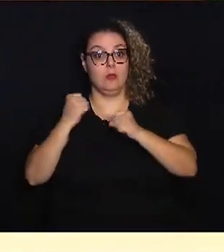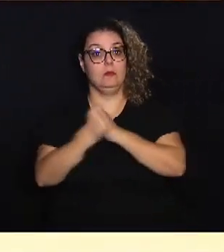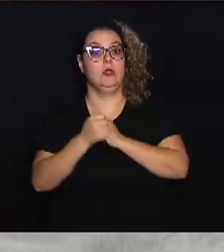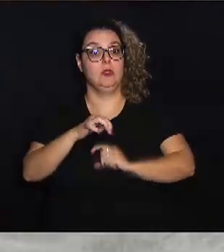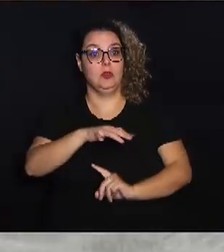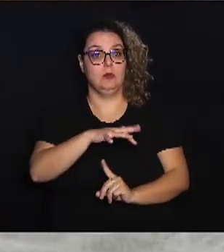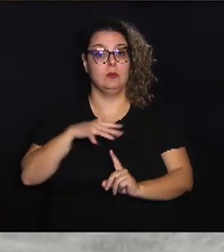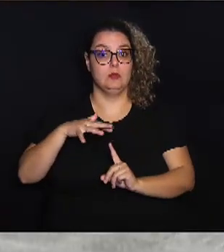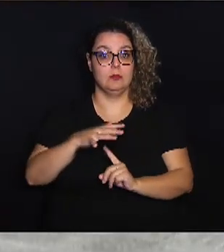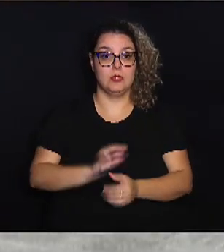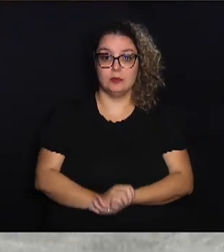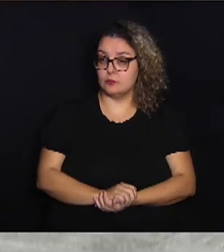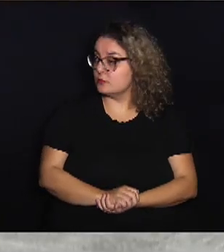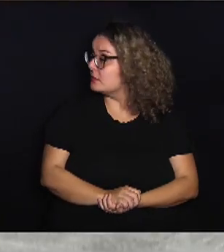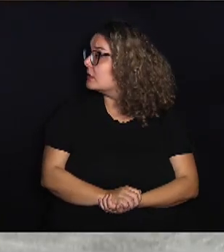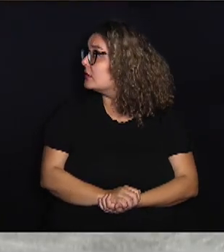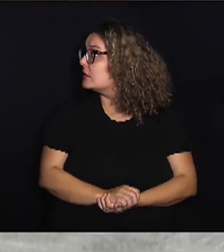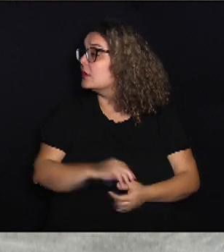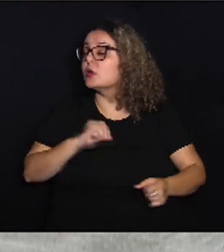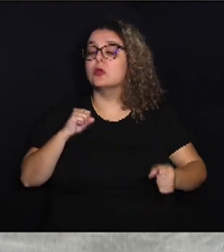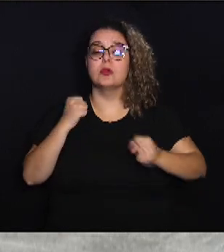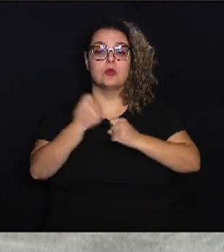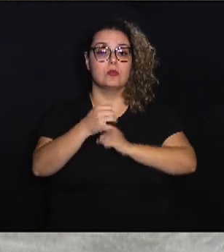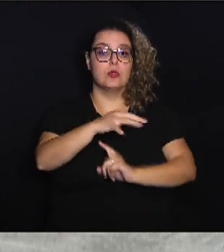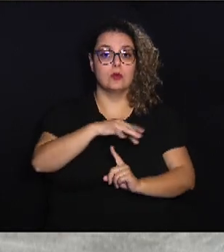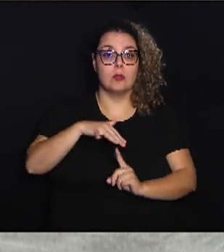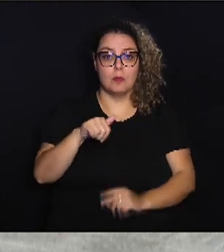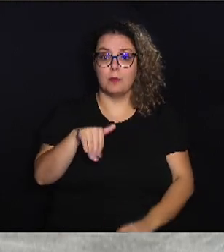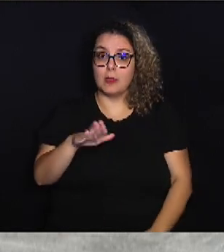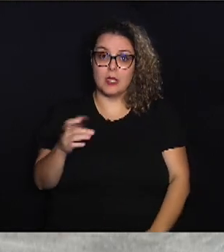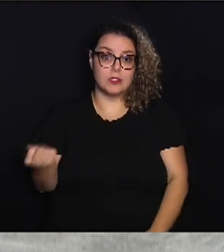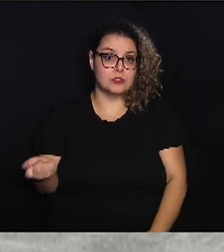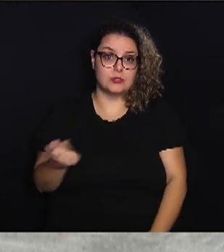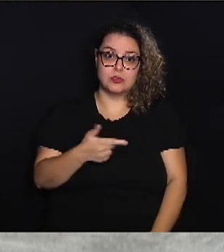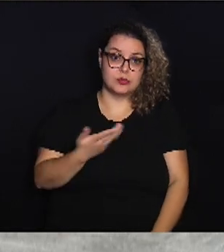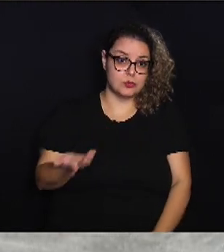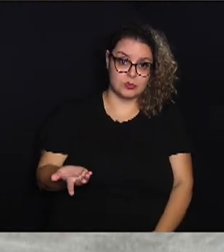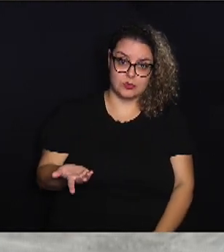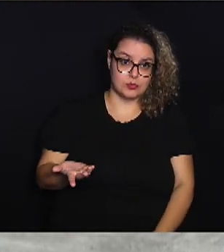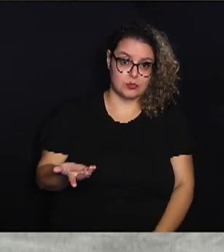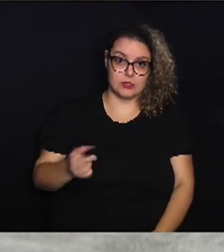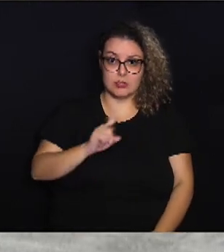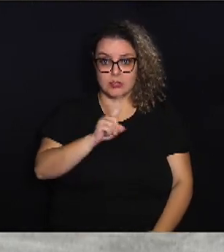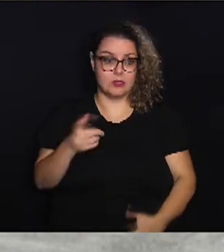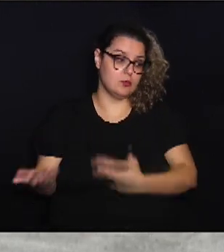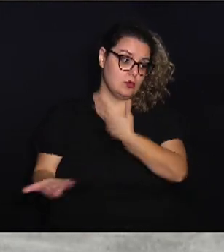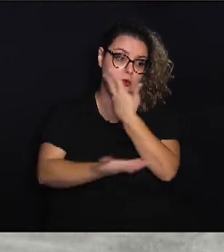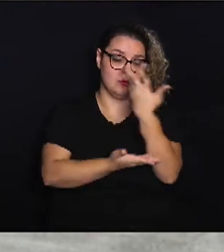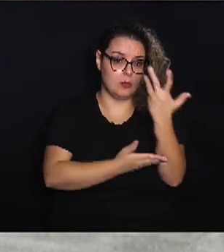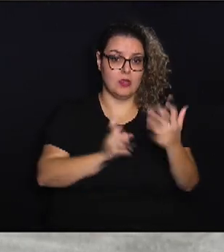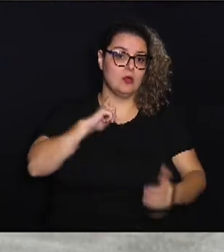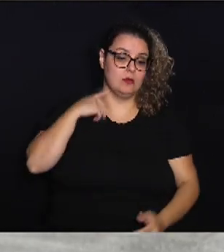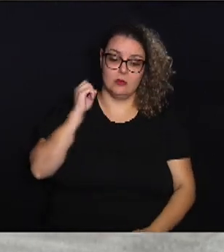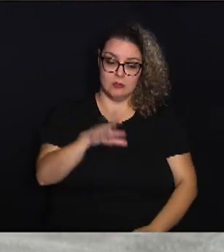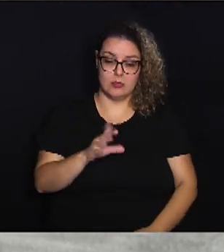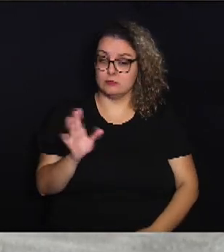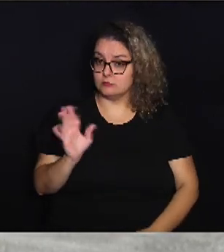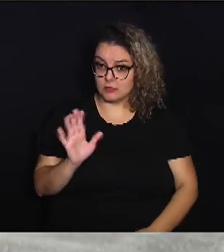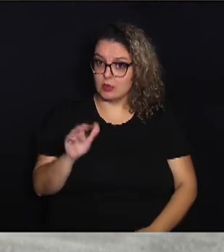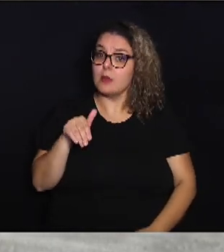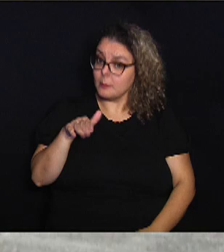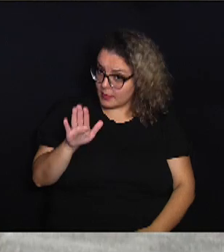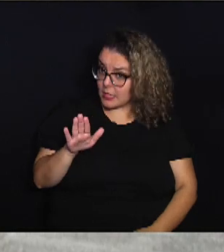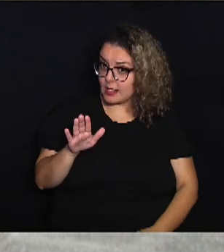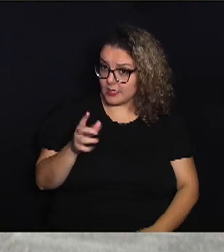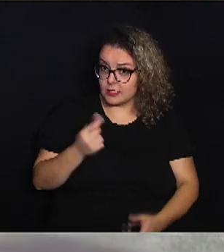ambiente. E proteger o meio ambiente vai além de não cortar árvore, não jogar lixo na rua, mas é